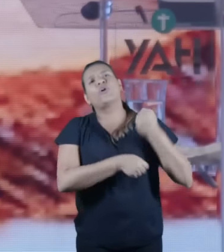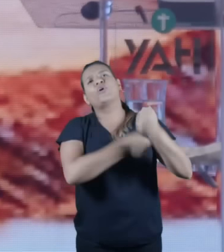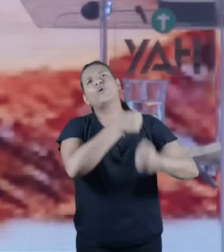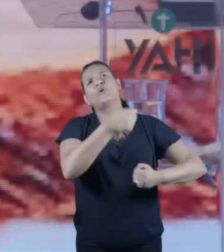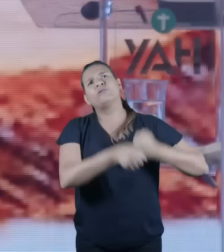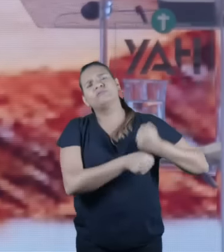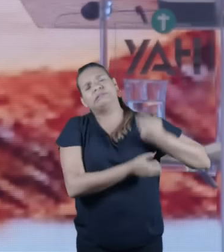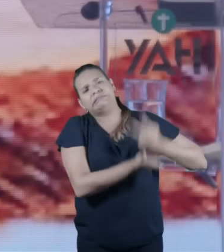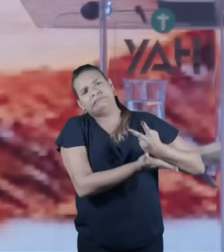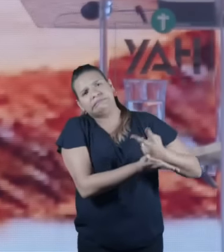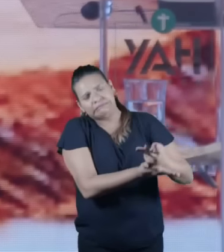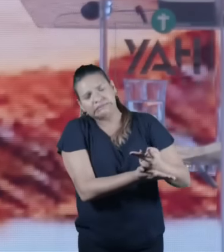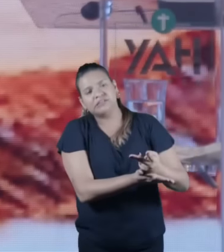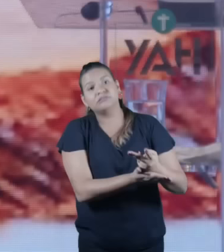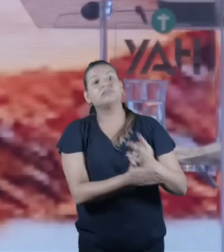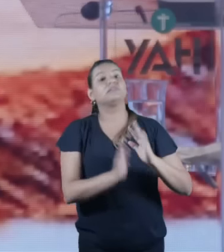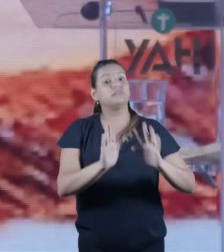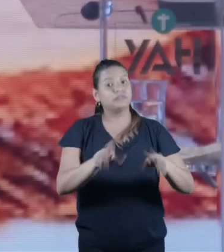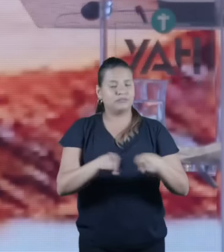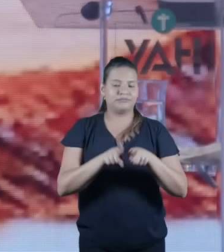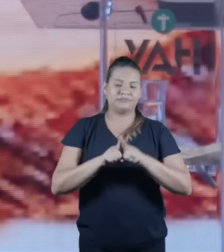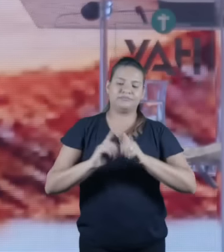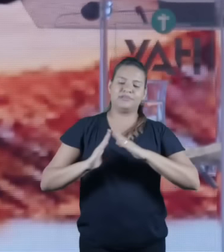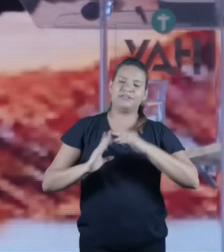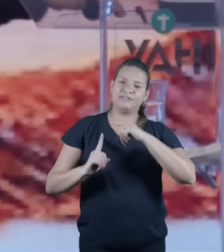e nas igrejas cristãs através da ceia